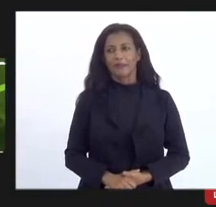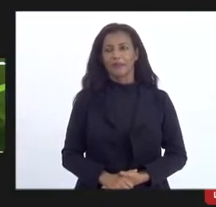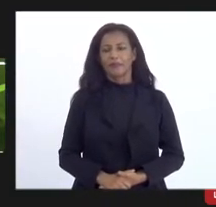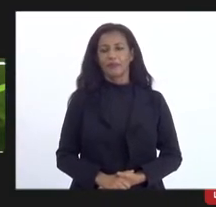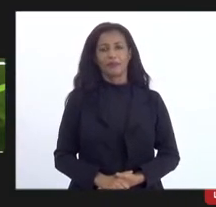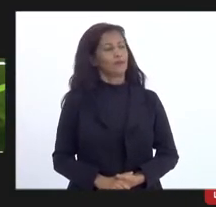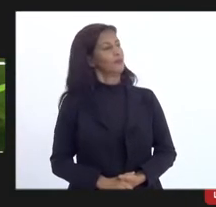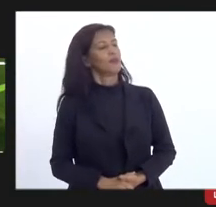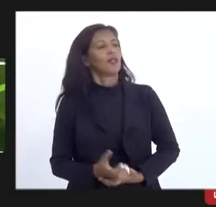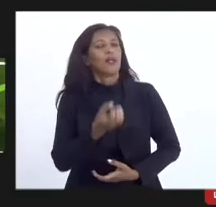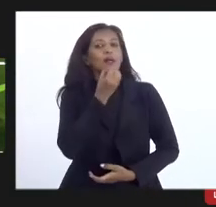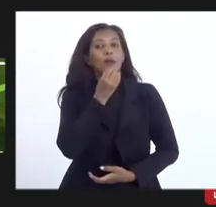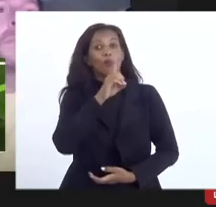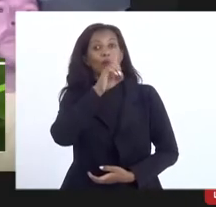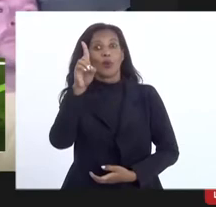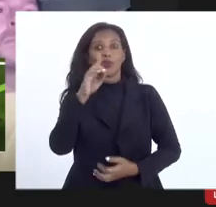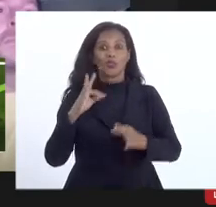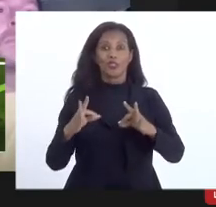Bom dia a todos.